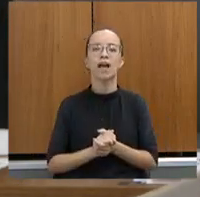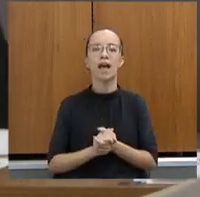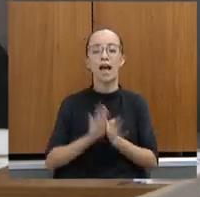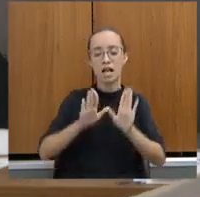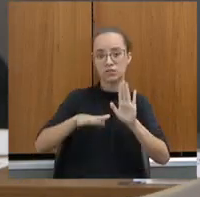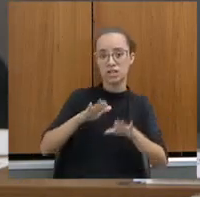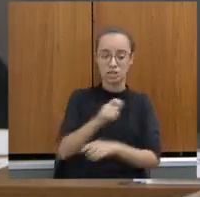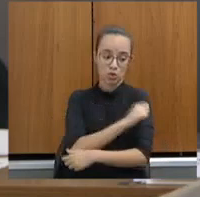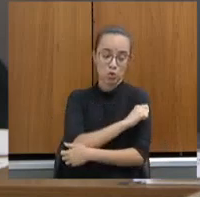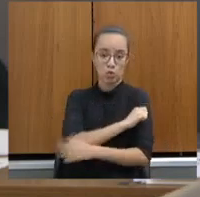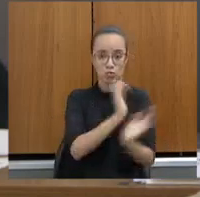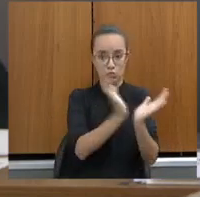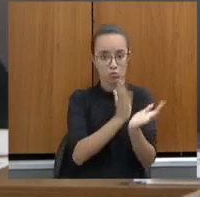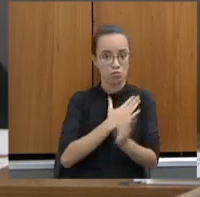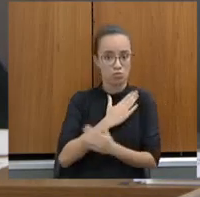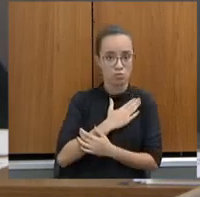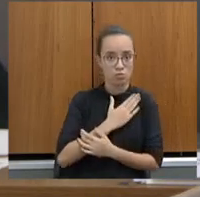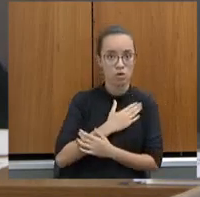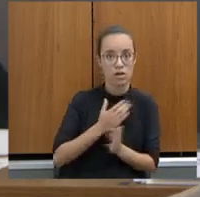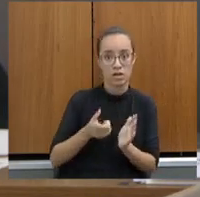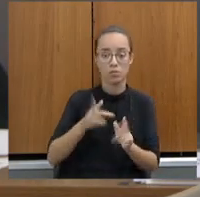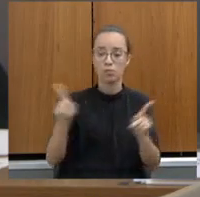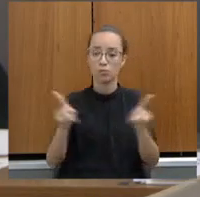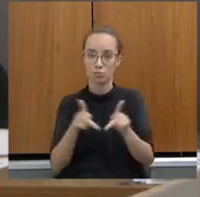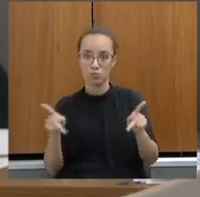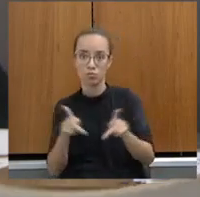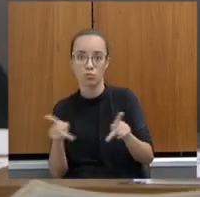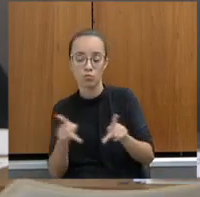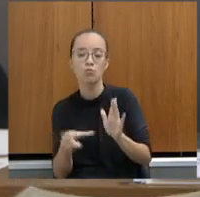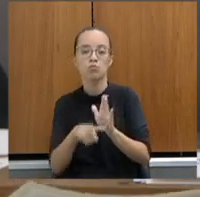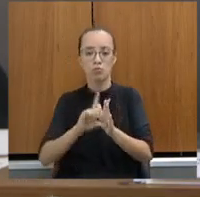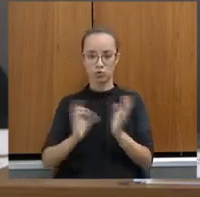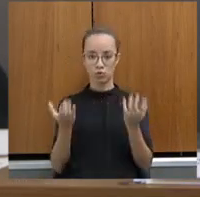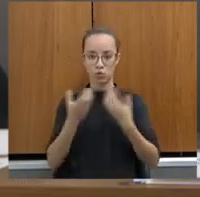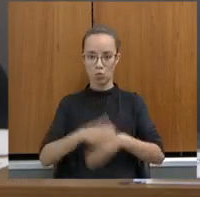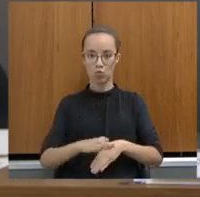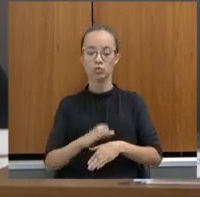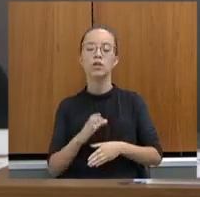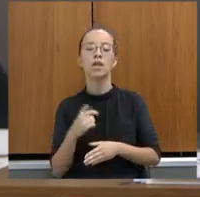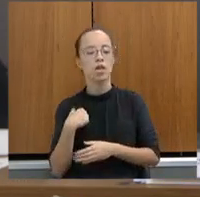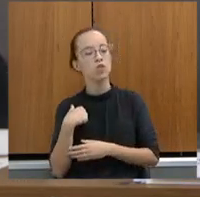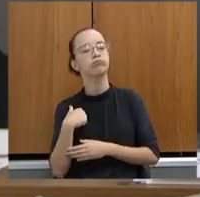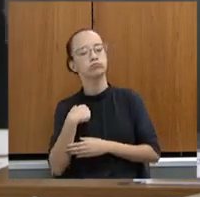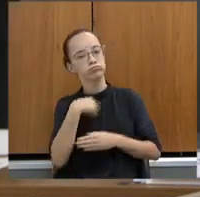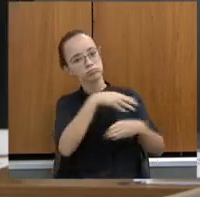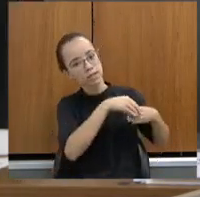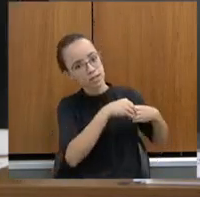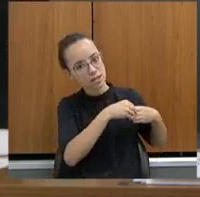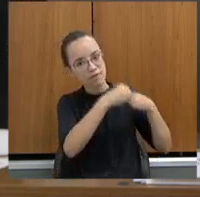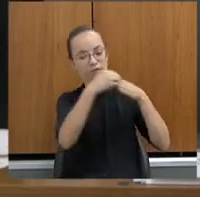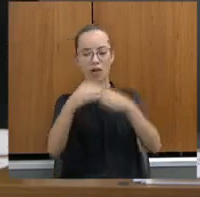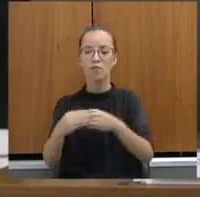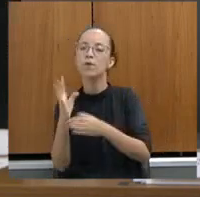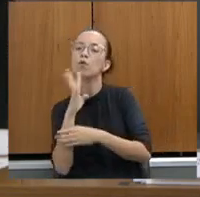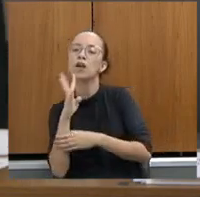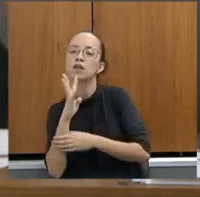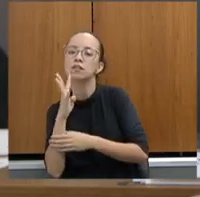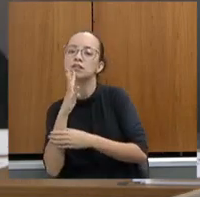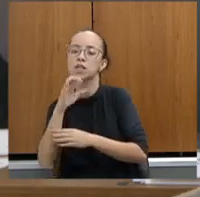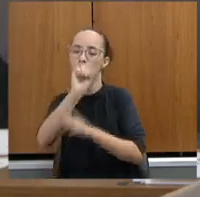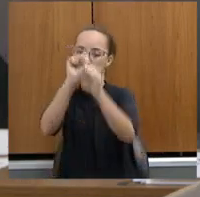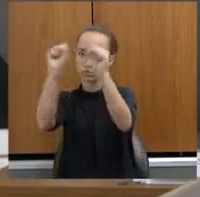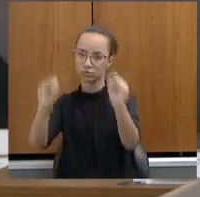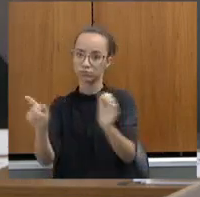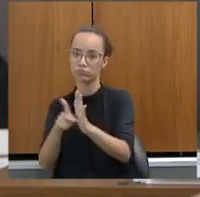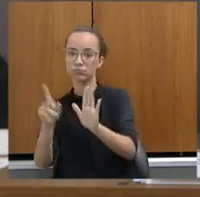vezes, meus alunos, até quando eu era professor de curso preparatório para concurso, eu levava os meus alunos para conhecer o sistema prisional. Aí chegava no sistema prisional,